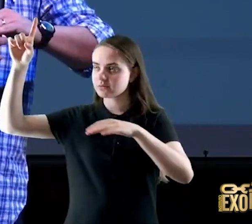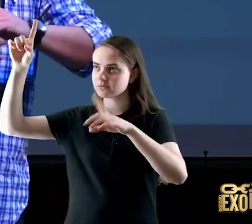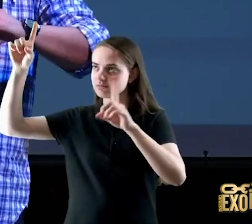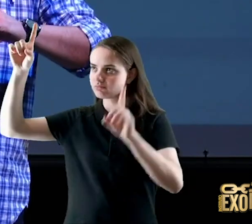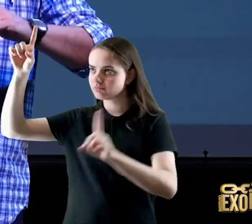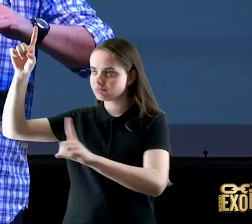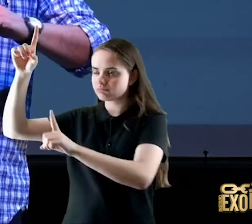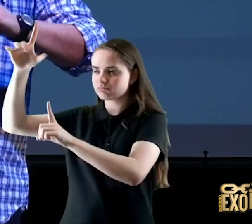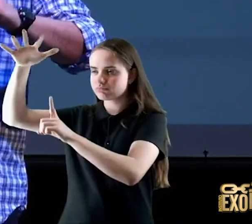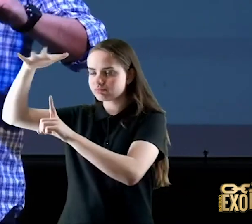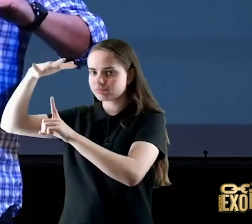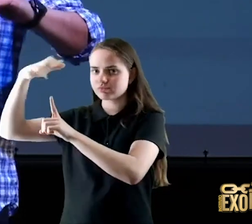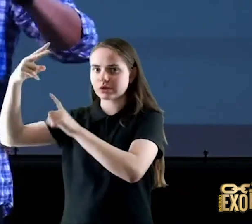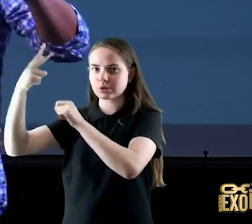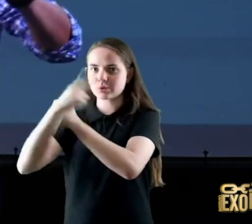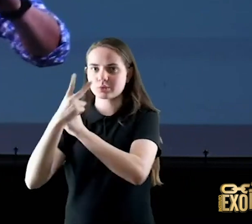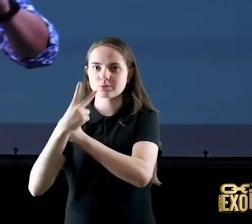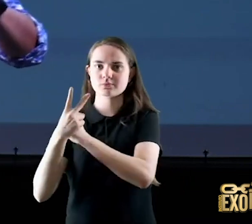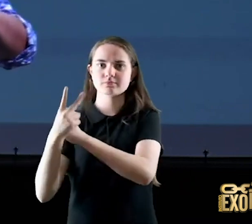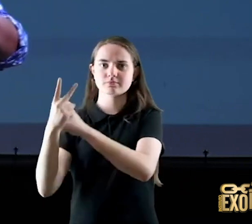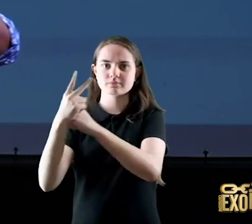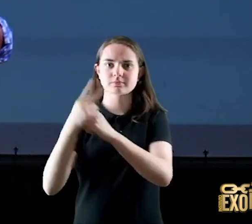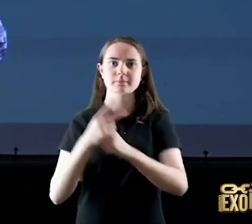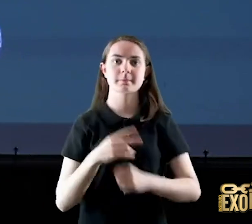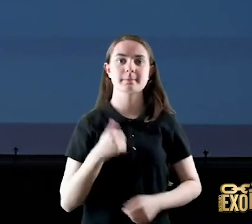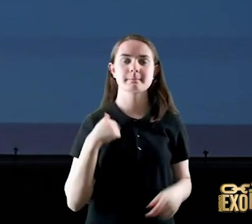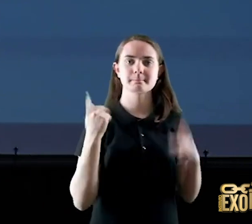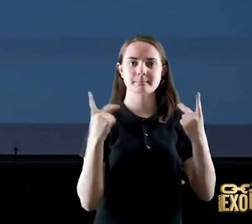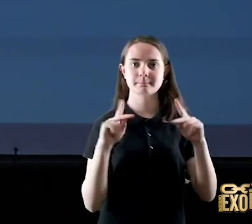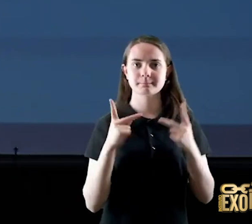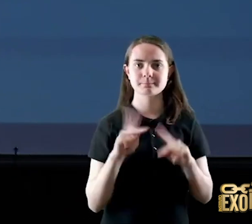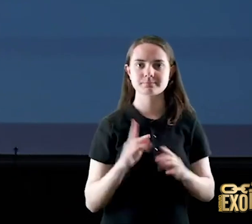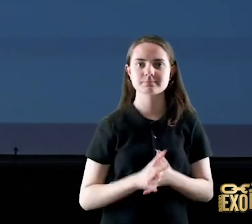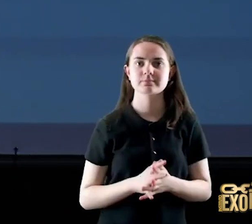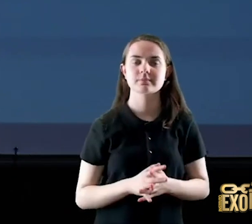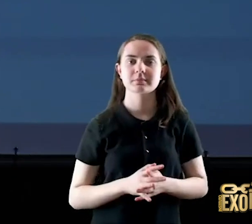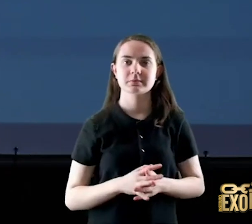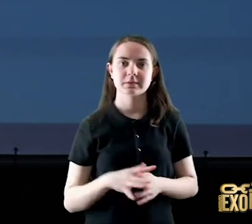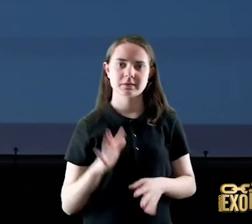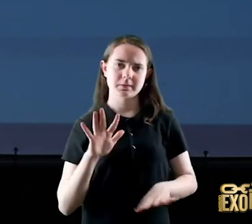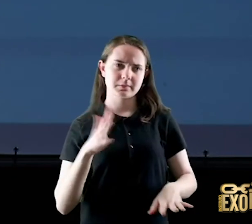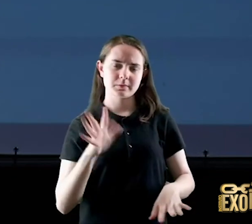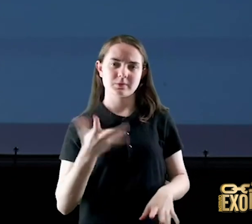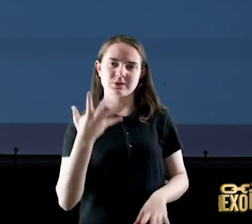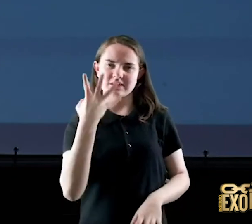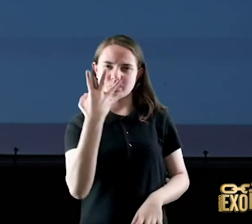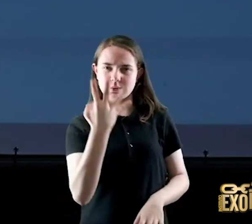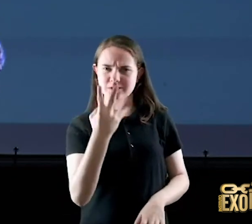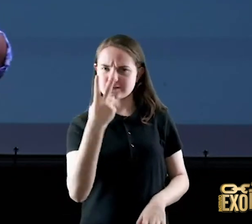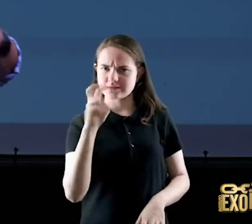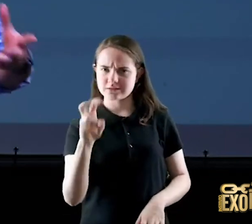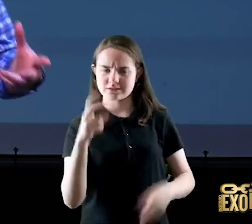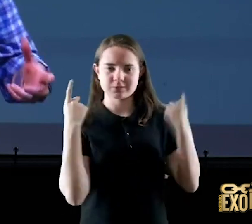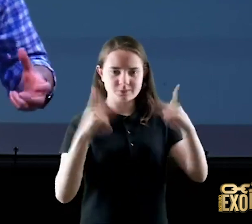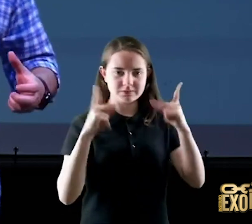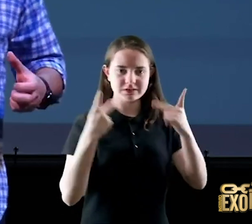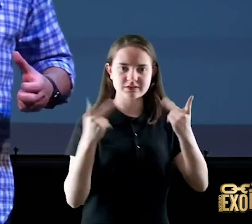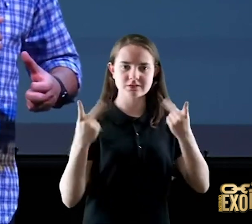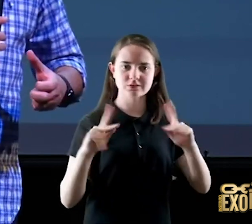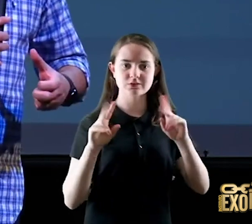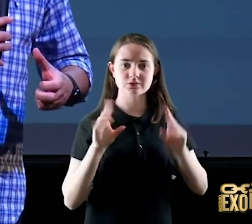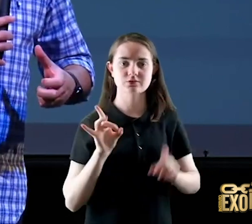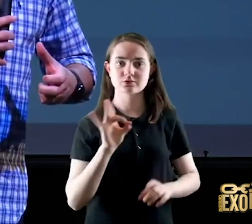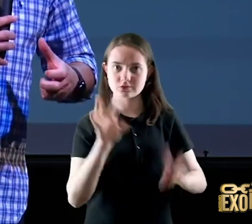mais de 45 sermões só sobre salmo 91 se tornou um livro